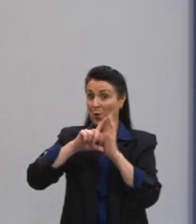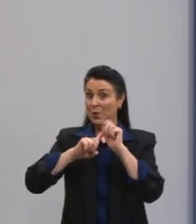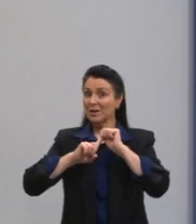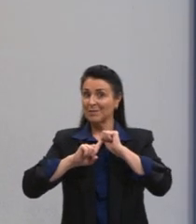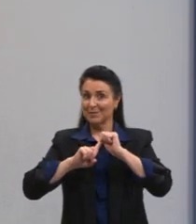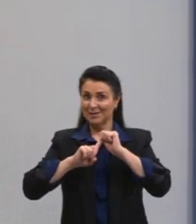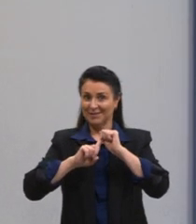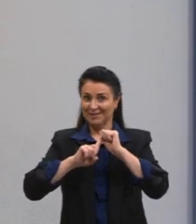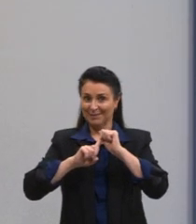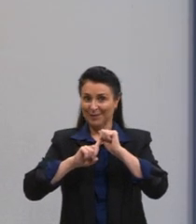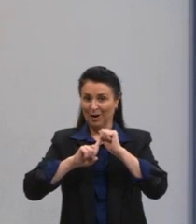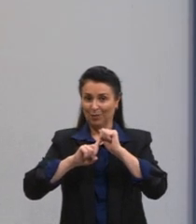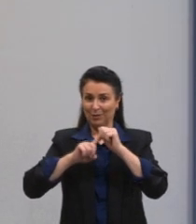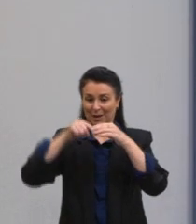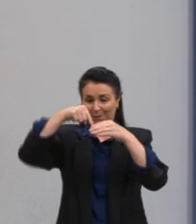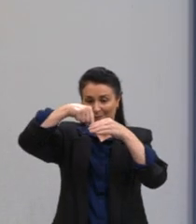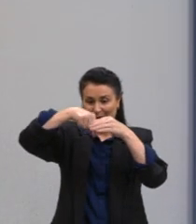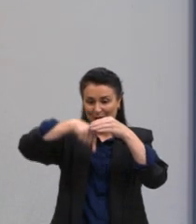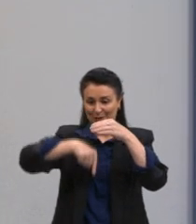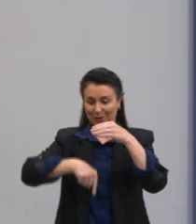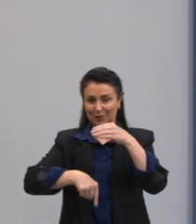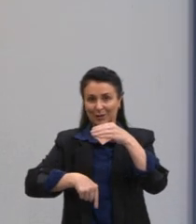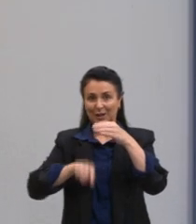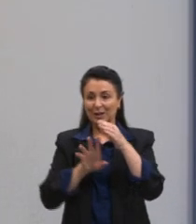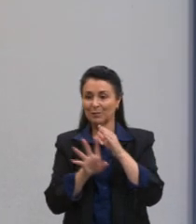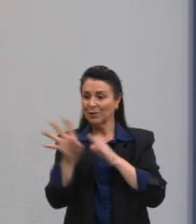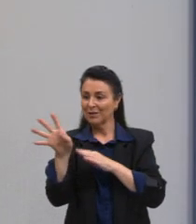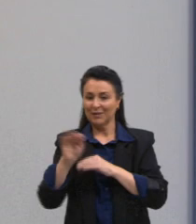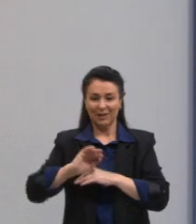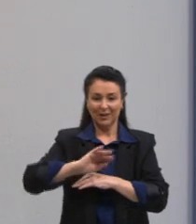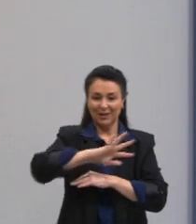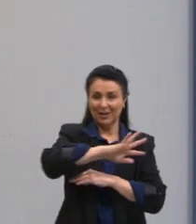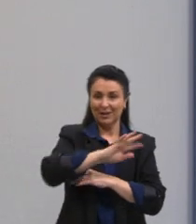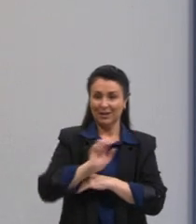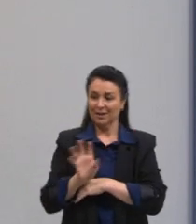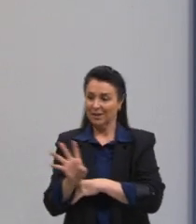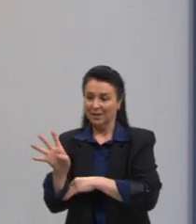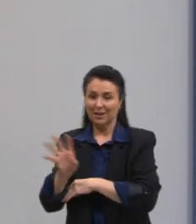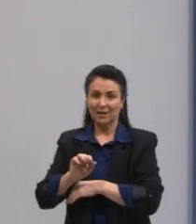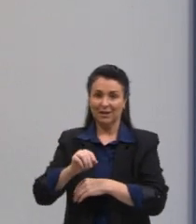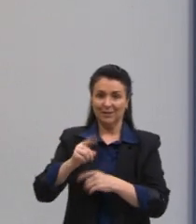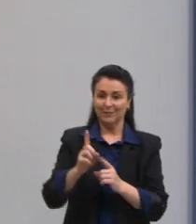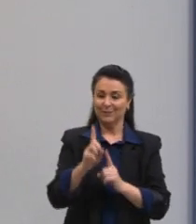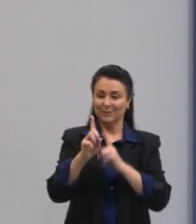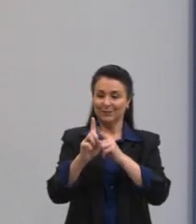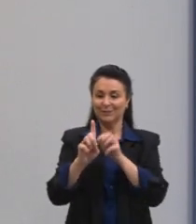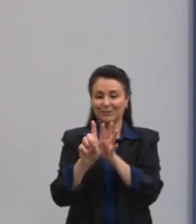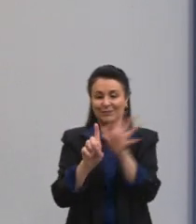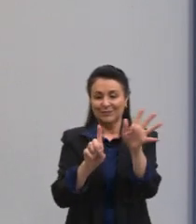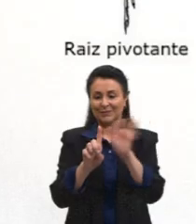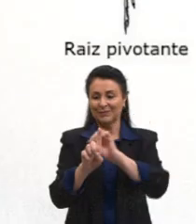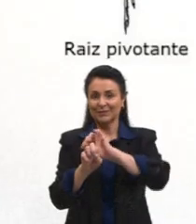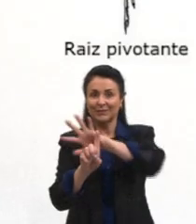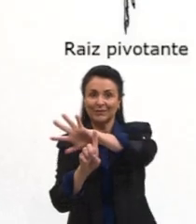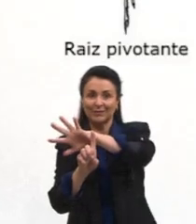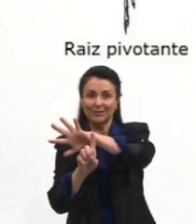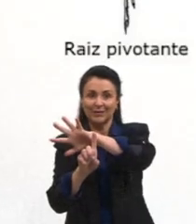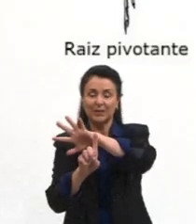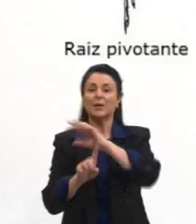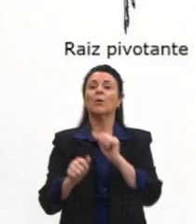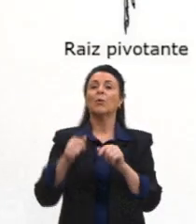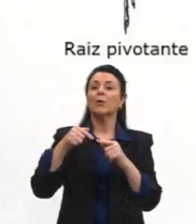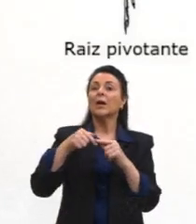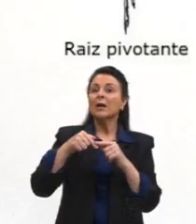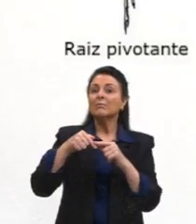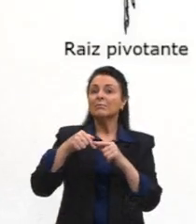de onde partem as raízes laterais. Então, são características de plantas